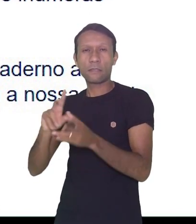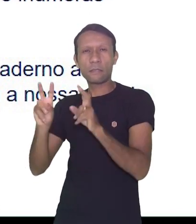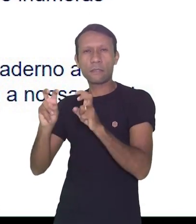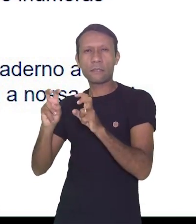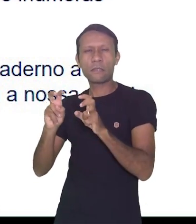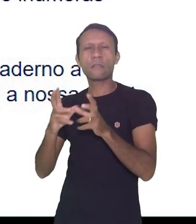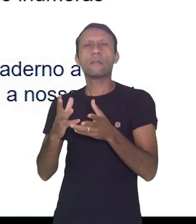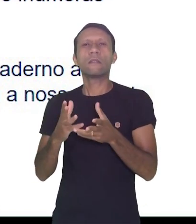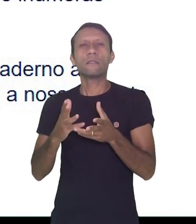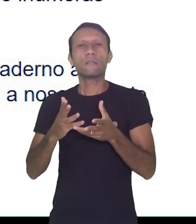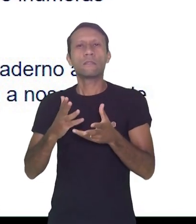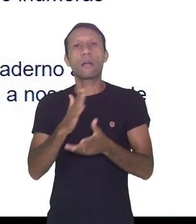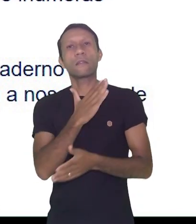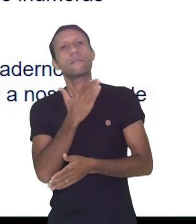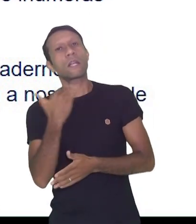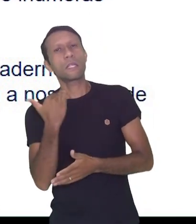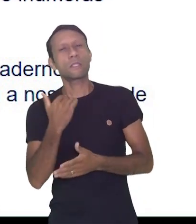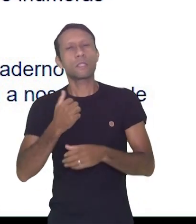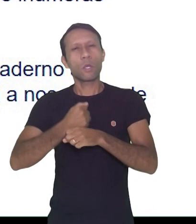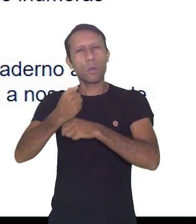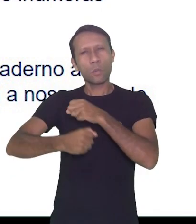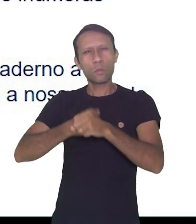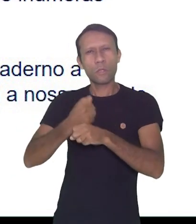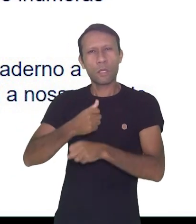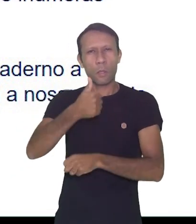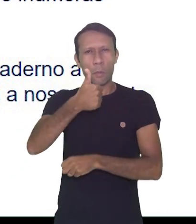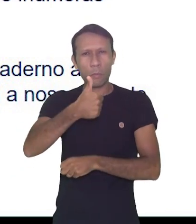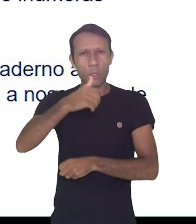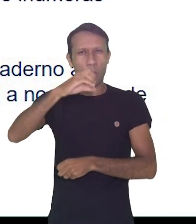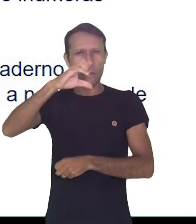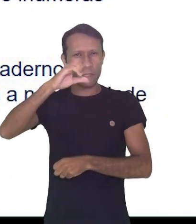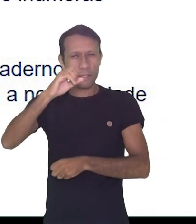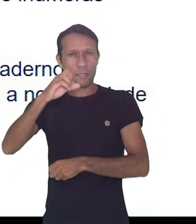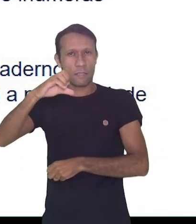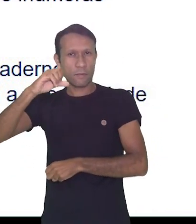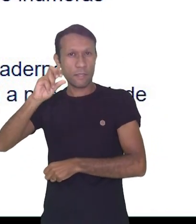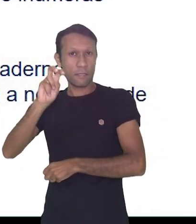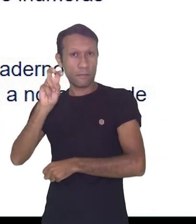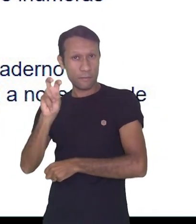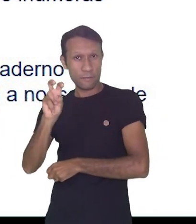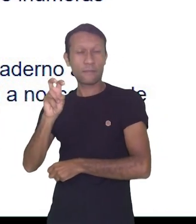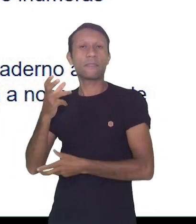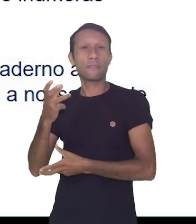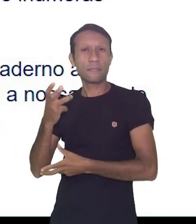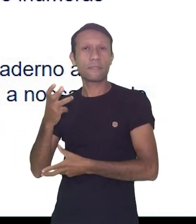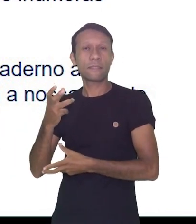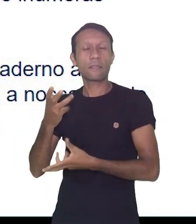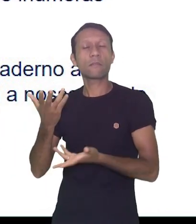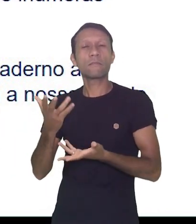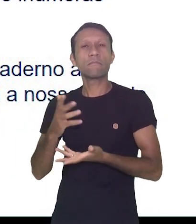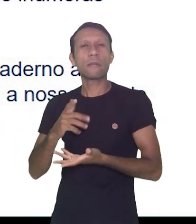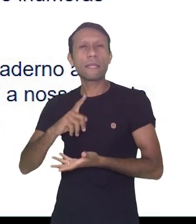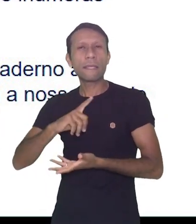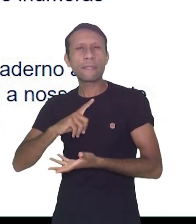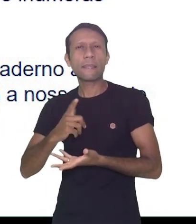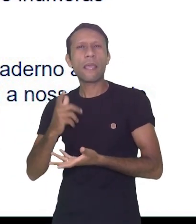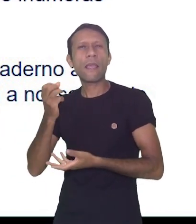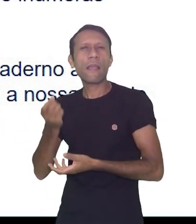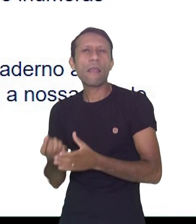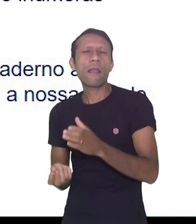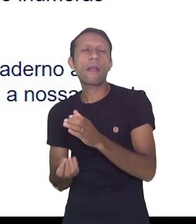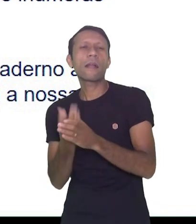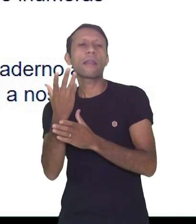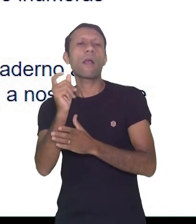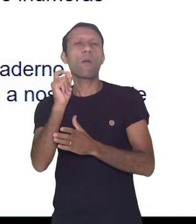1985, descreve as conversas fictícias entre o explorador veneziano Marco Polo e o antigo